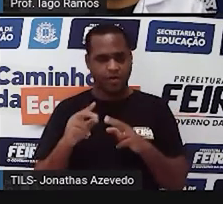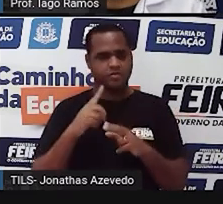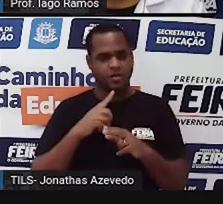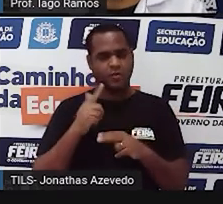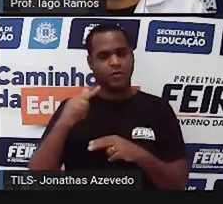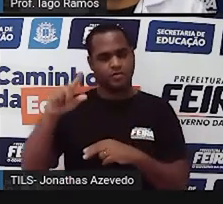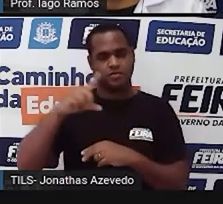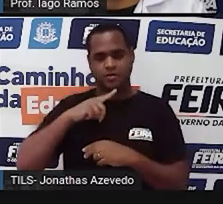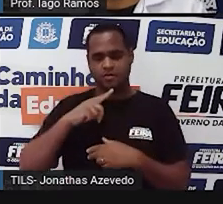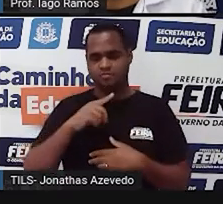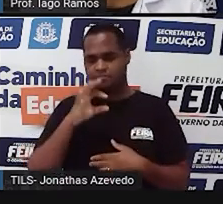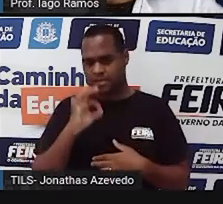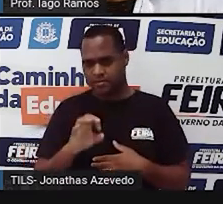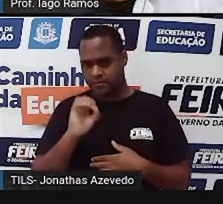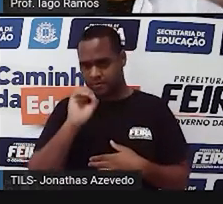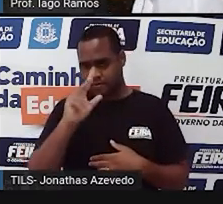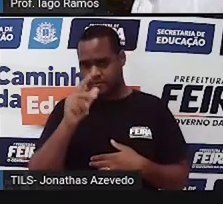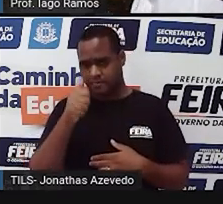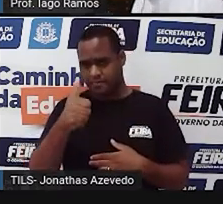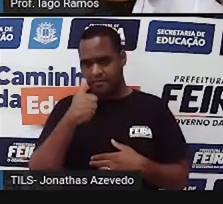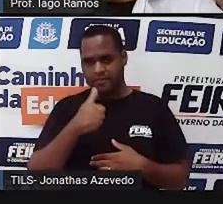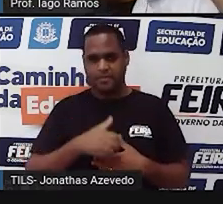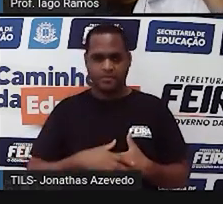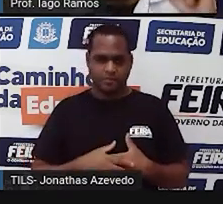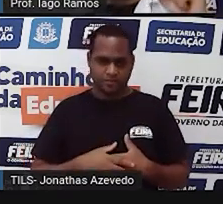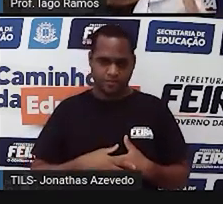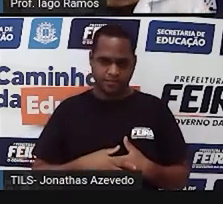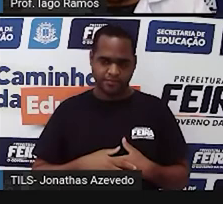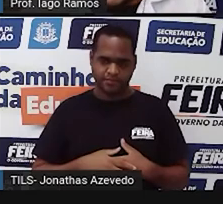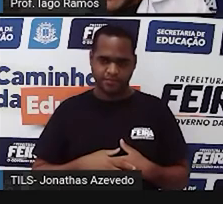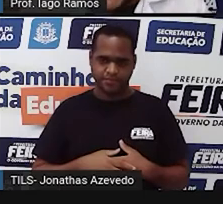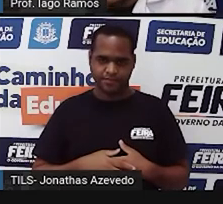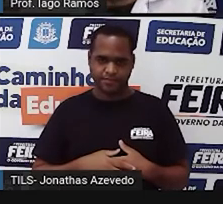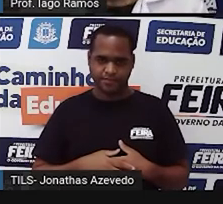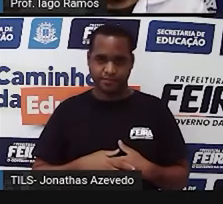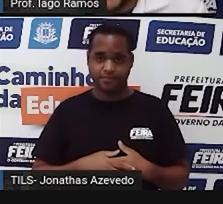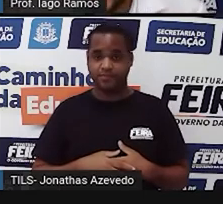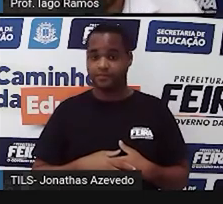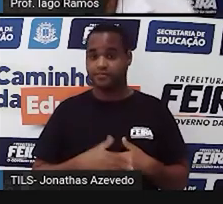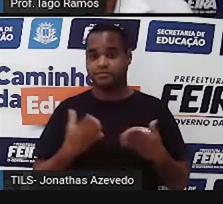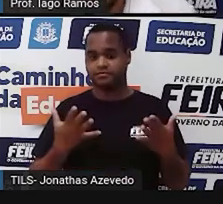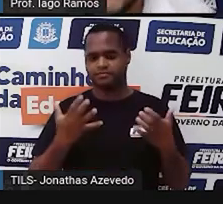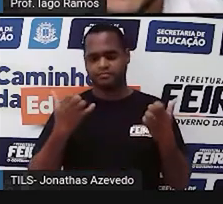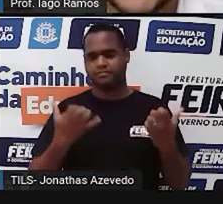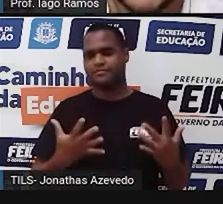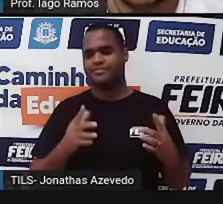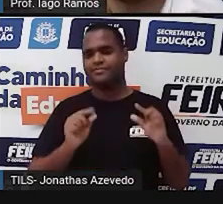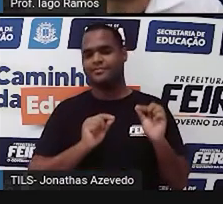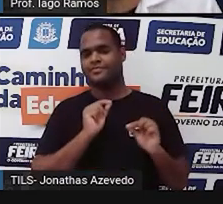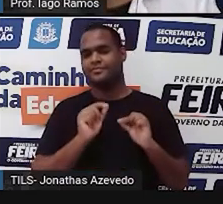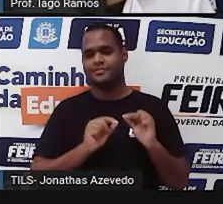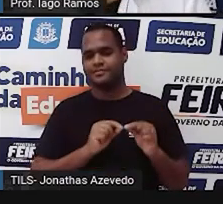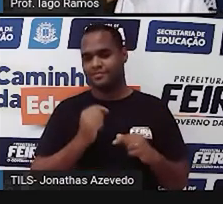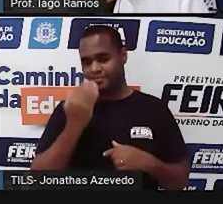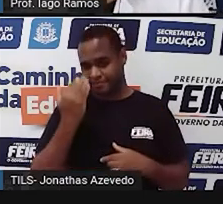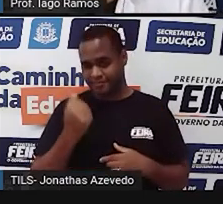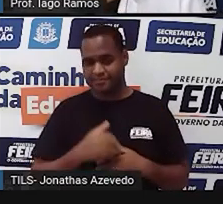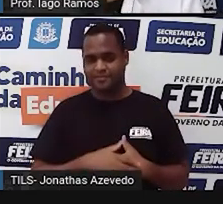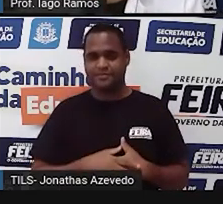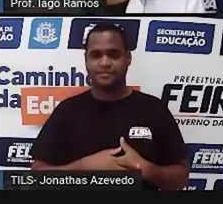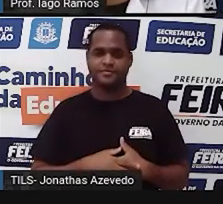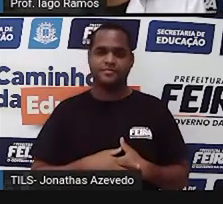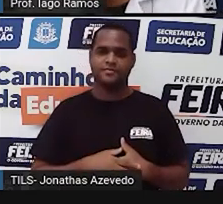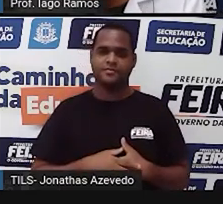Certo? Bacana? Um mas não para por aqui. E agora, né? Eu